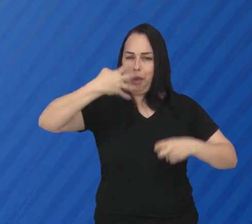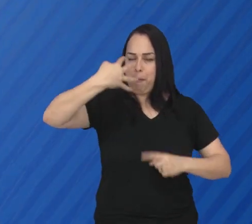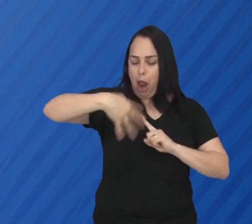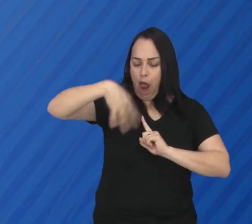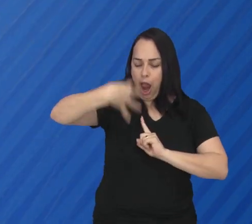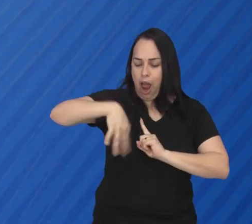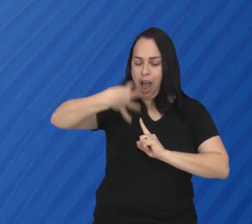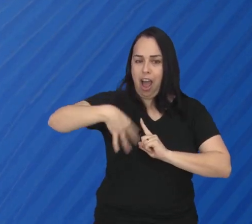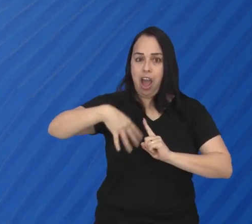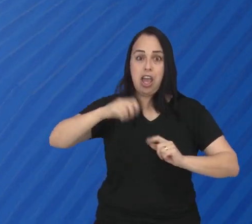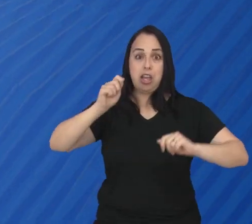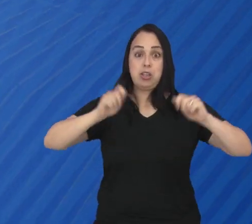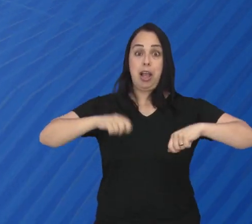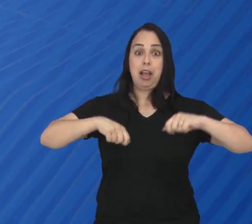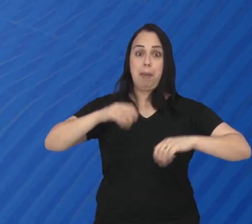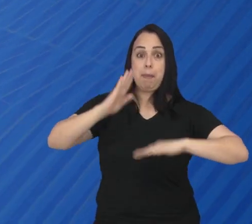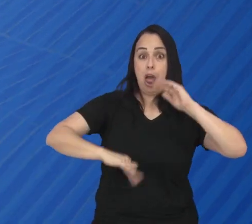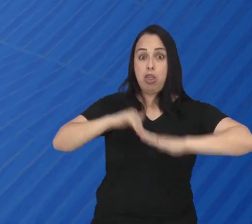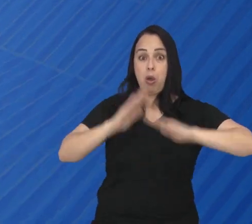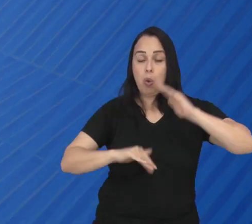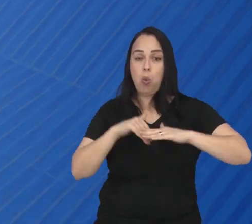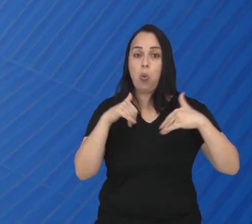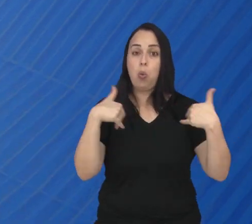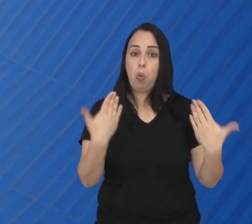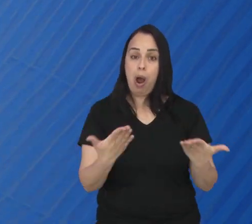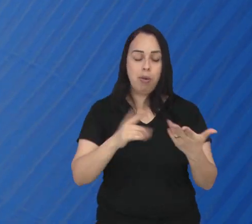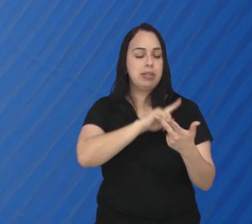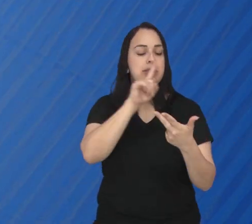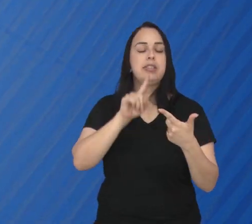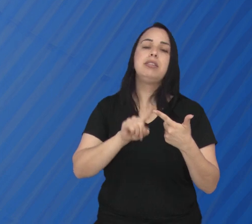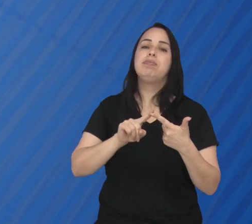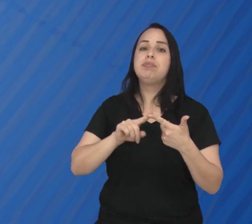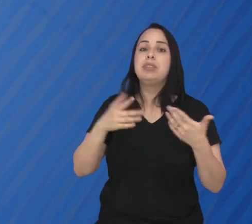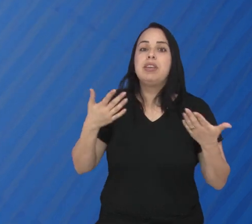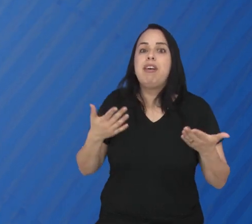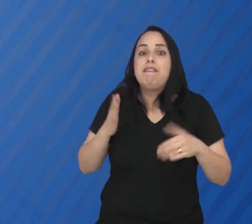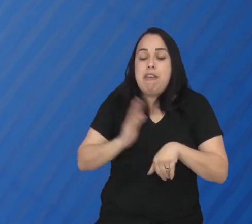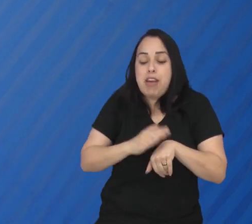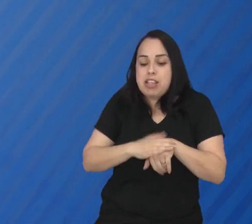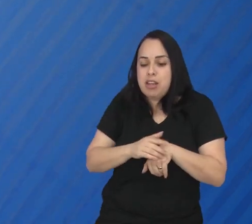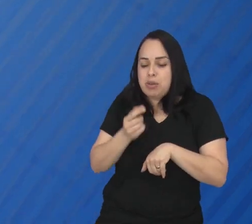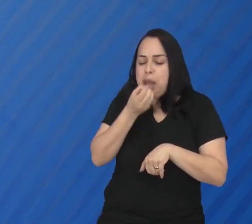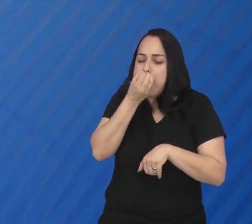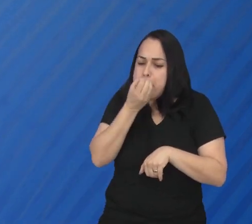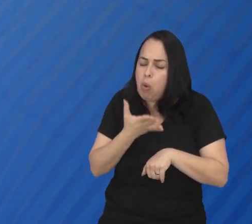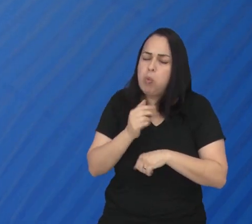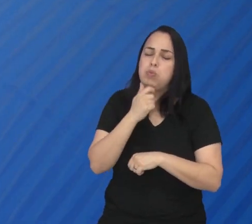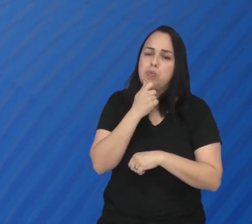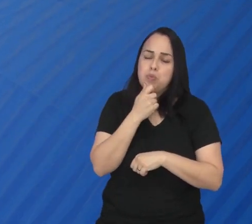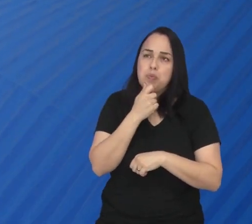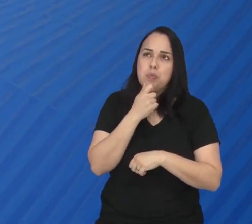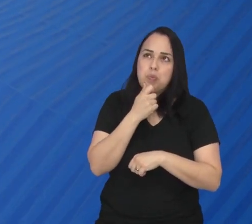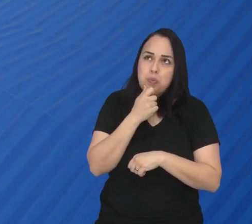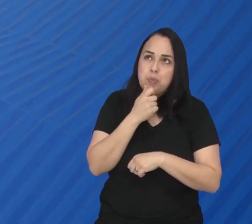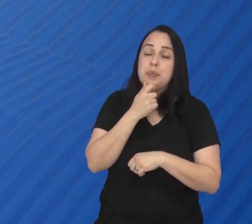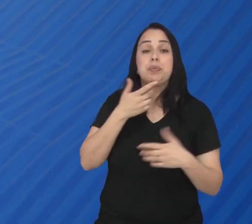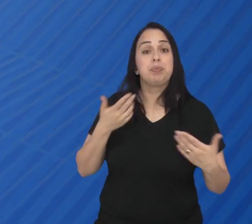Olhe para as suas competências, olhe para as suas habilidades, o que você já faz que é bom.